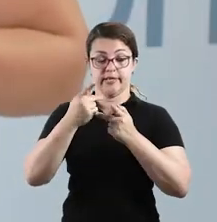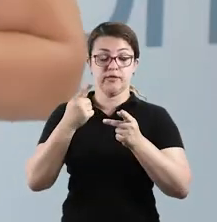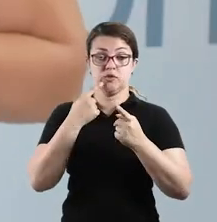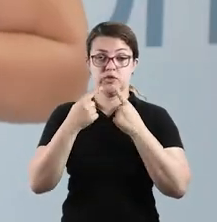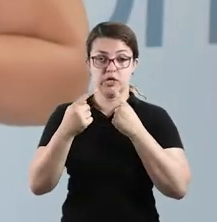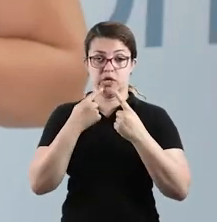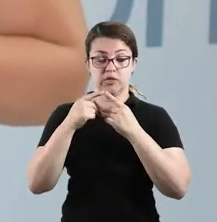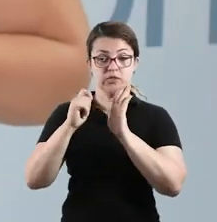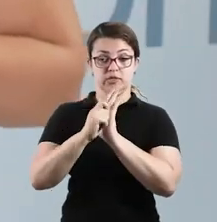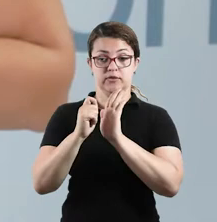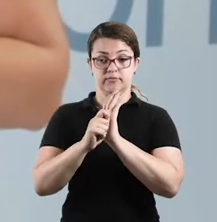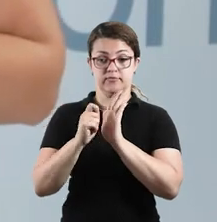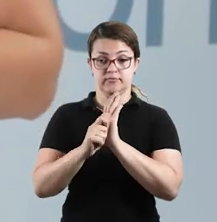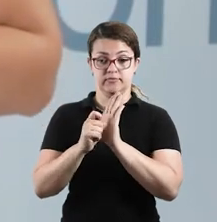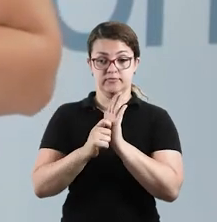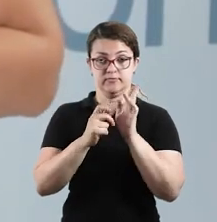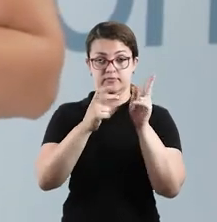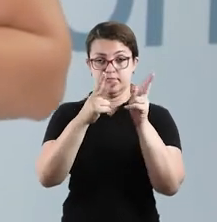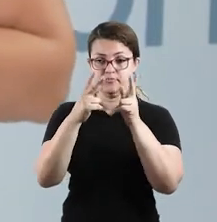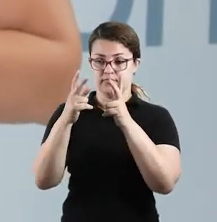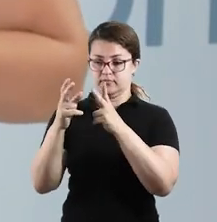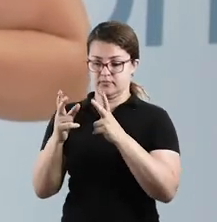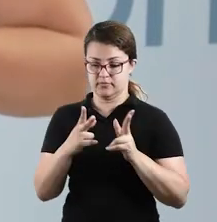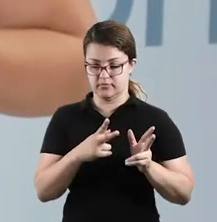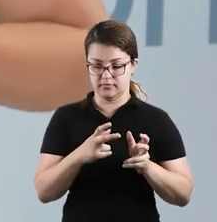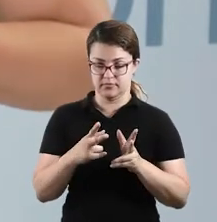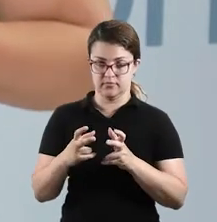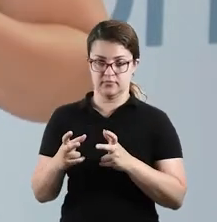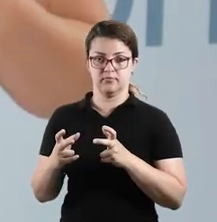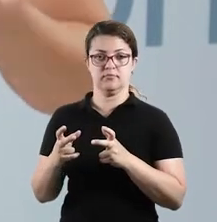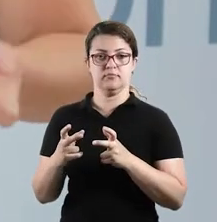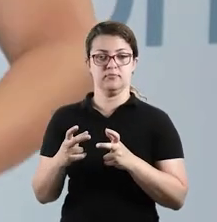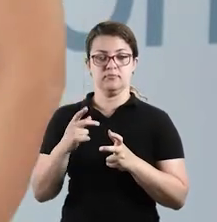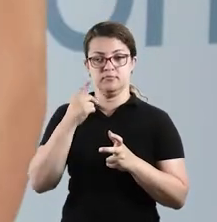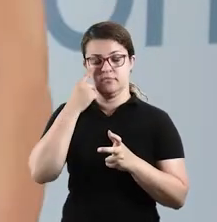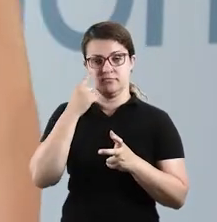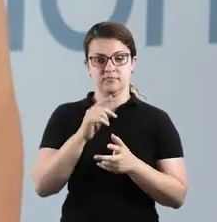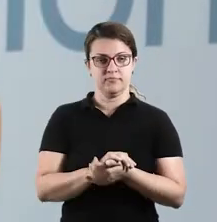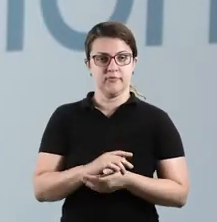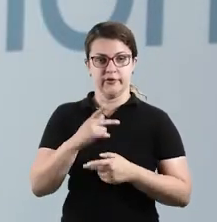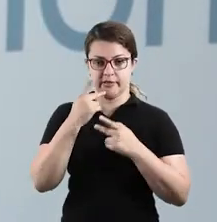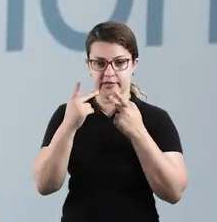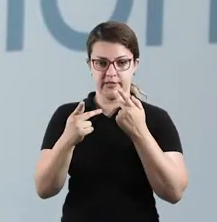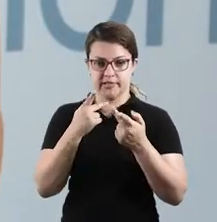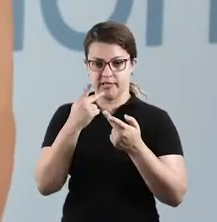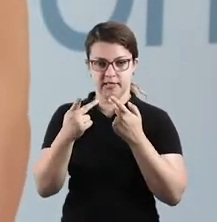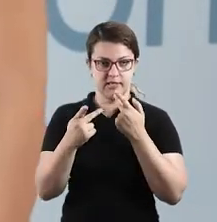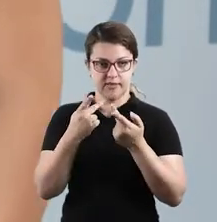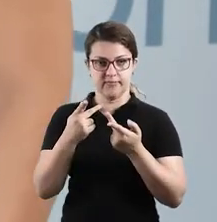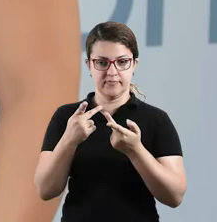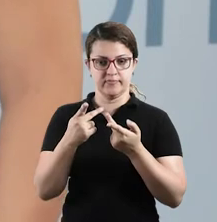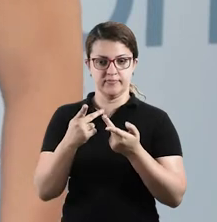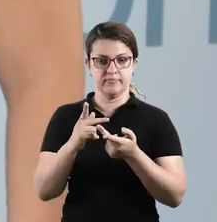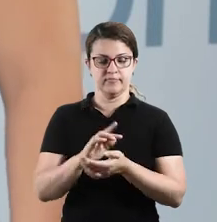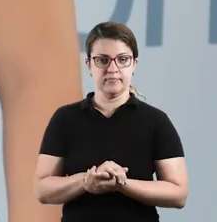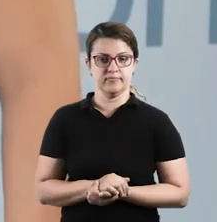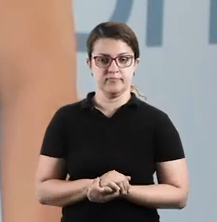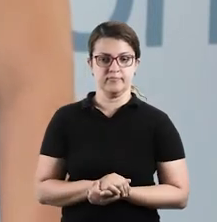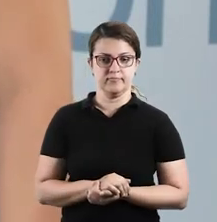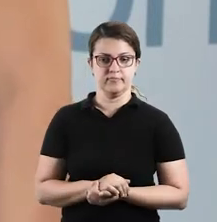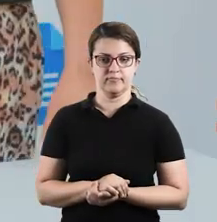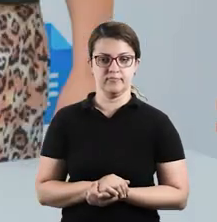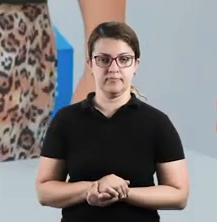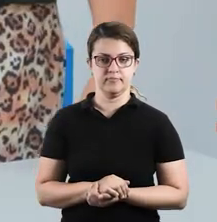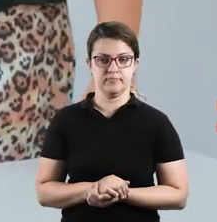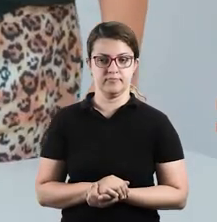personagens, tá bom? Então, analisa a historinha e você vai criar as falas dos personagens de acordo com os balõezinhos aqui.